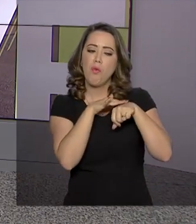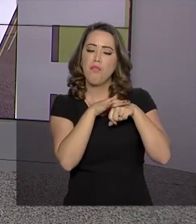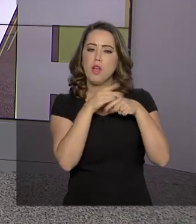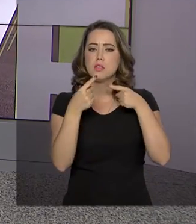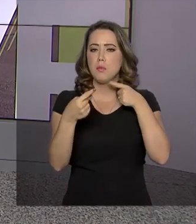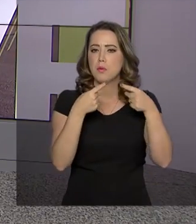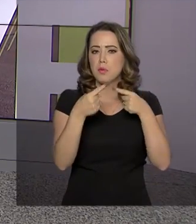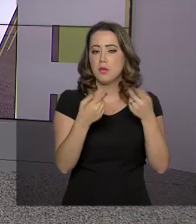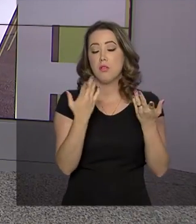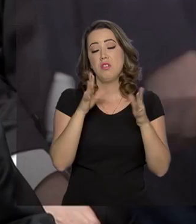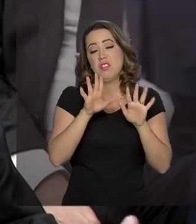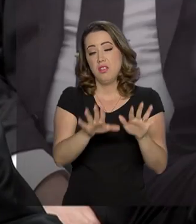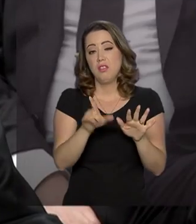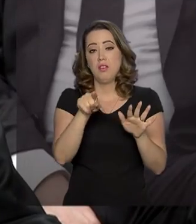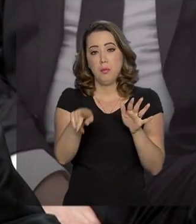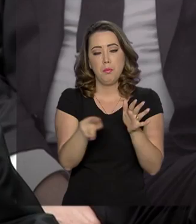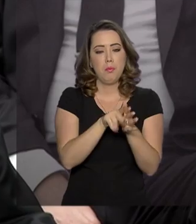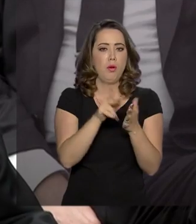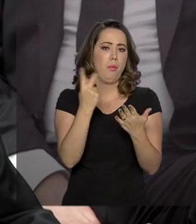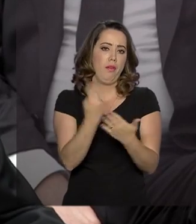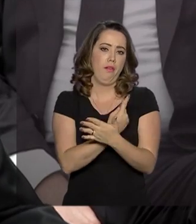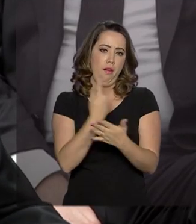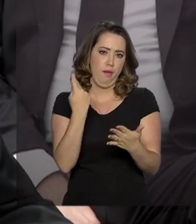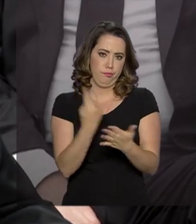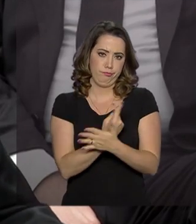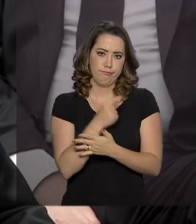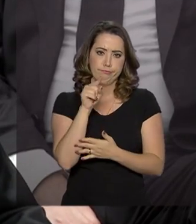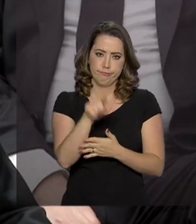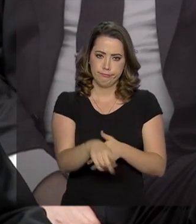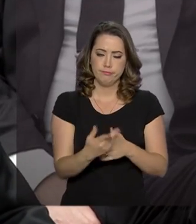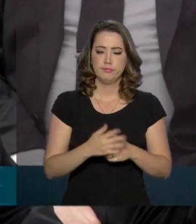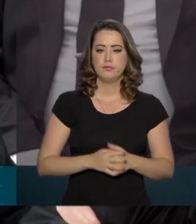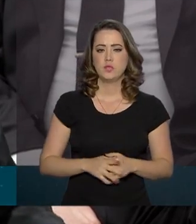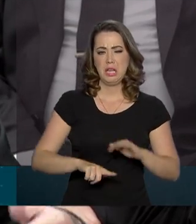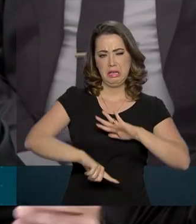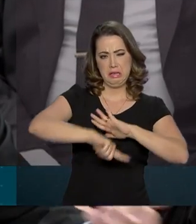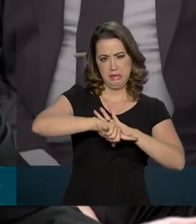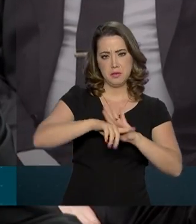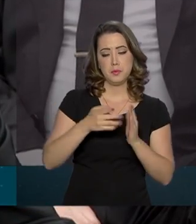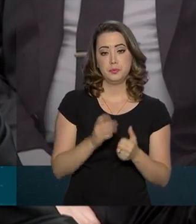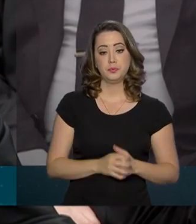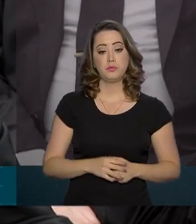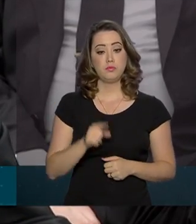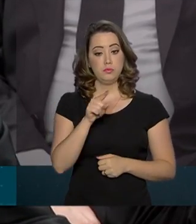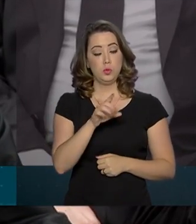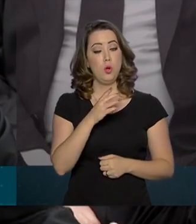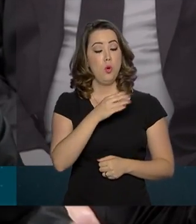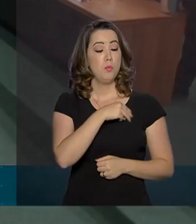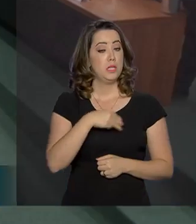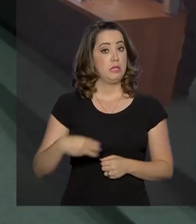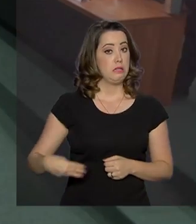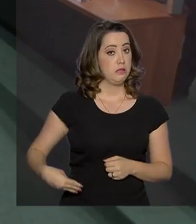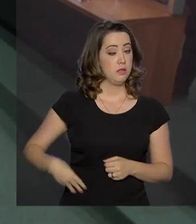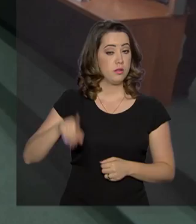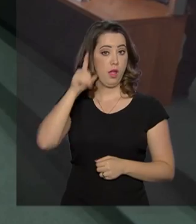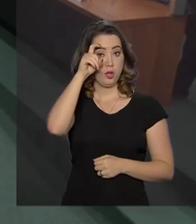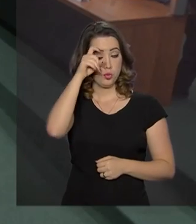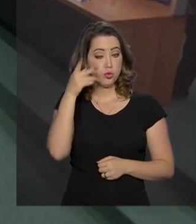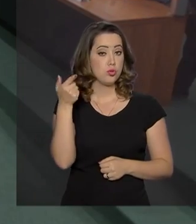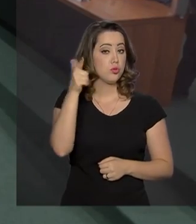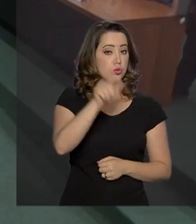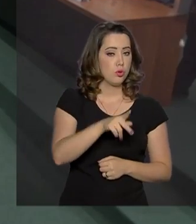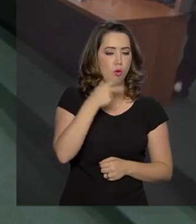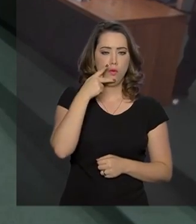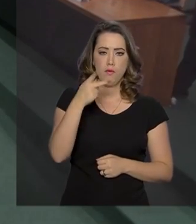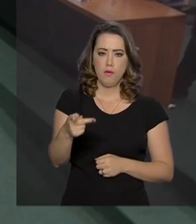ilícita. Na Câmara dos Deputados, o ministro da Justiça e Segurança Pública voltou a falar